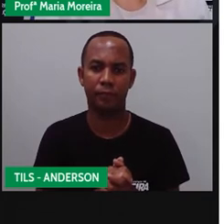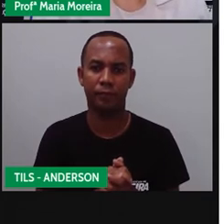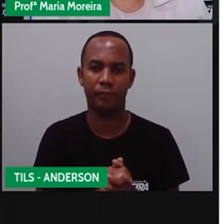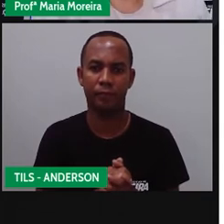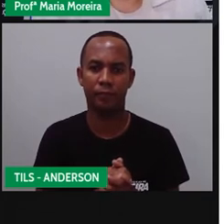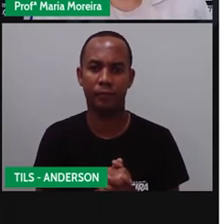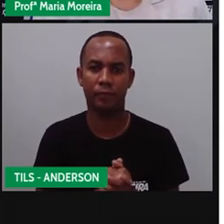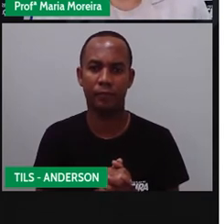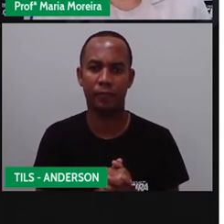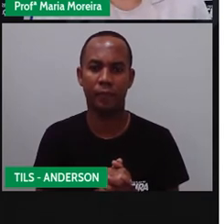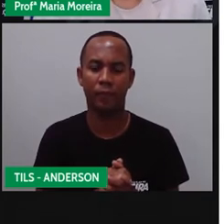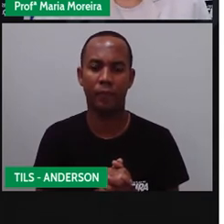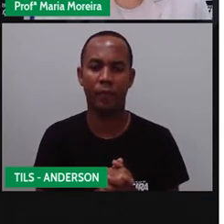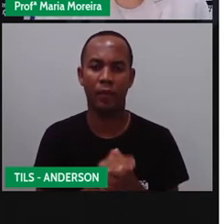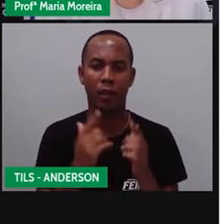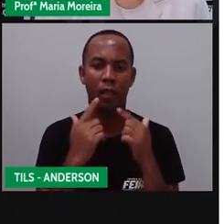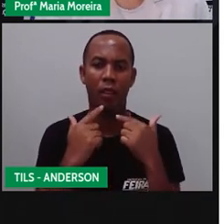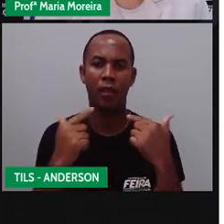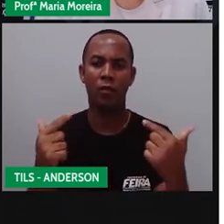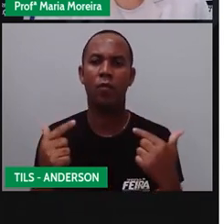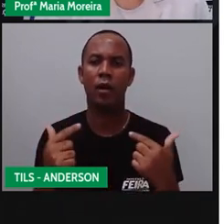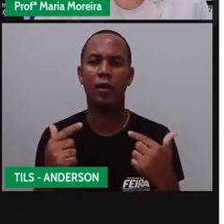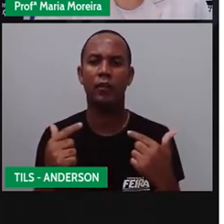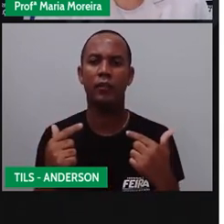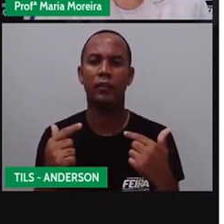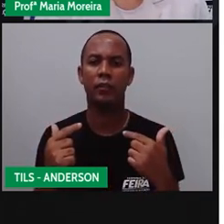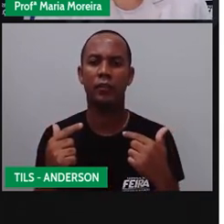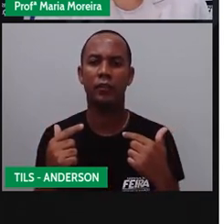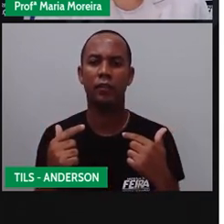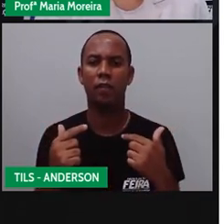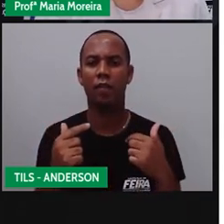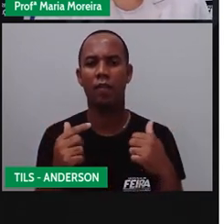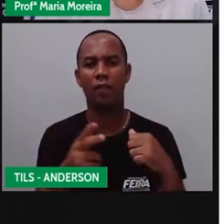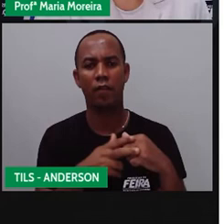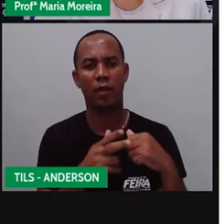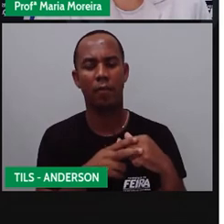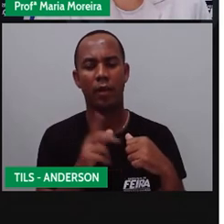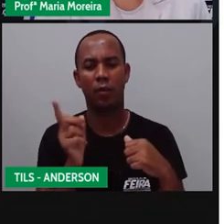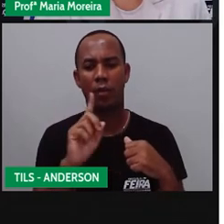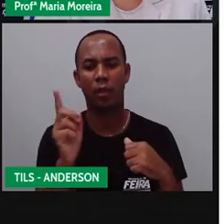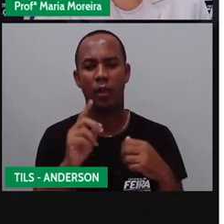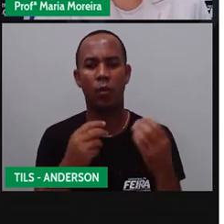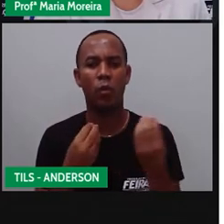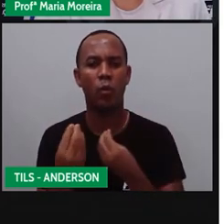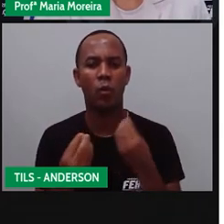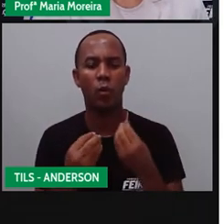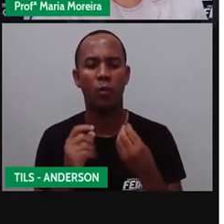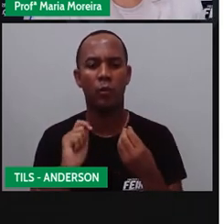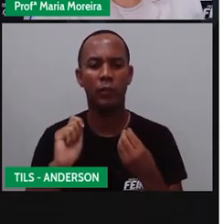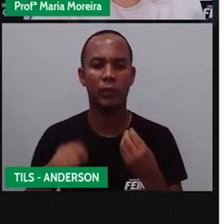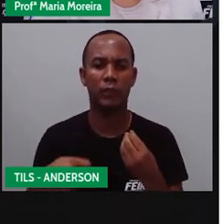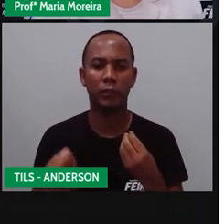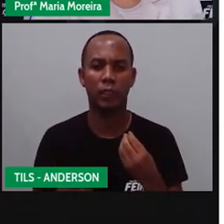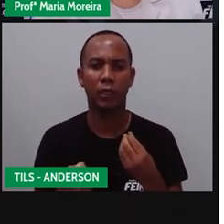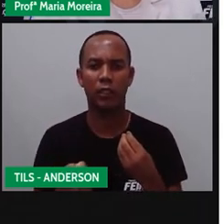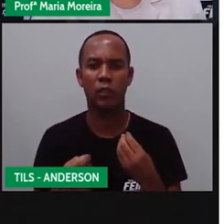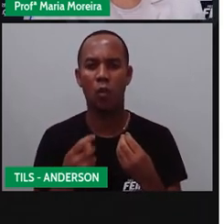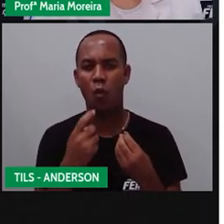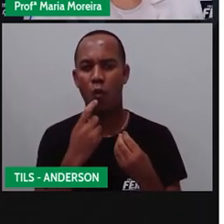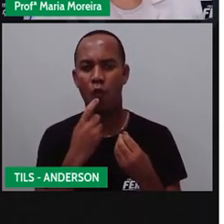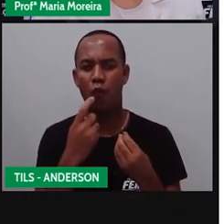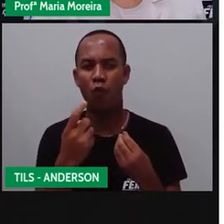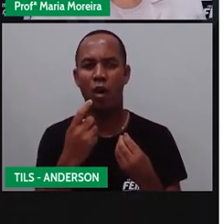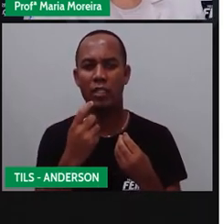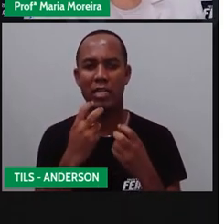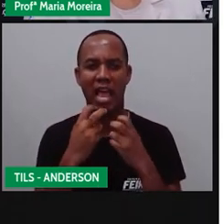A linguagem não verbal é constituída por gestos, tom de voz, entre outras coisas. Portanto, é possível